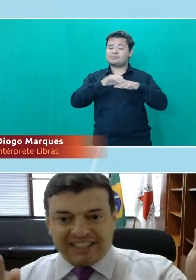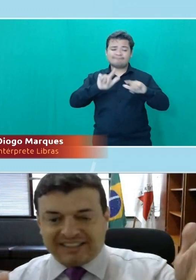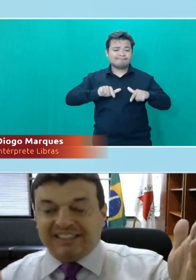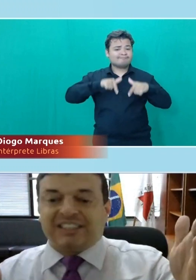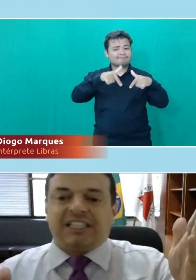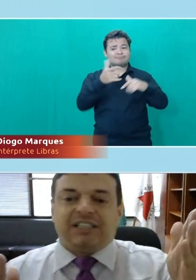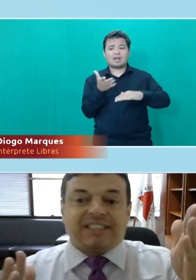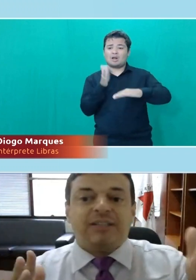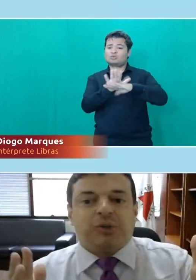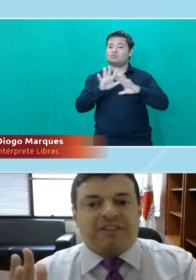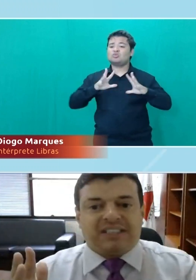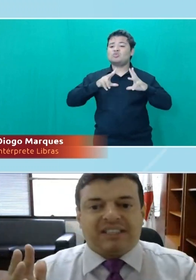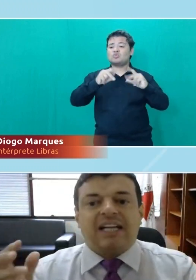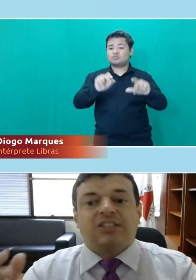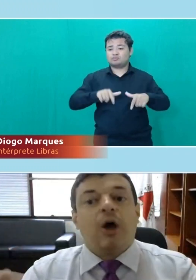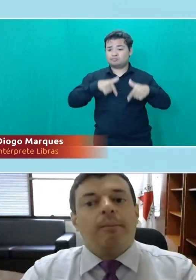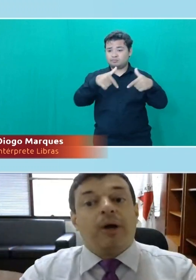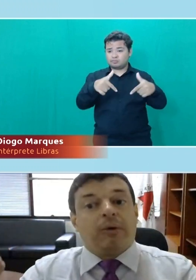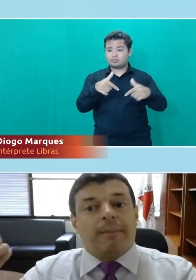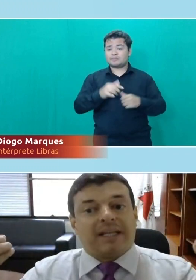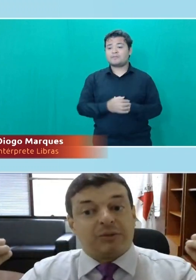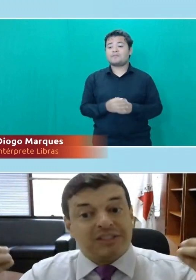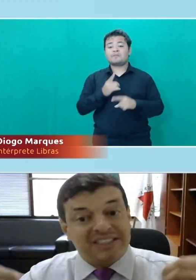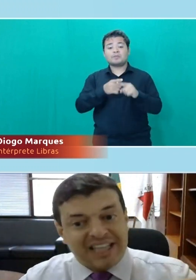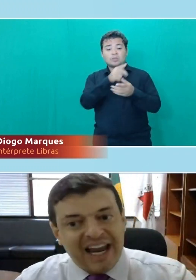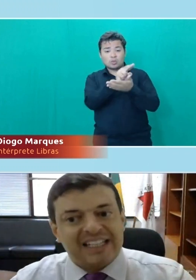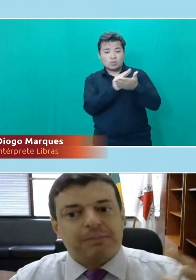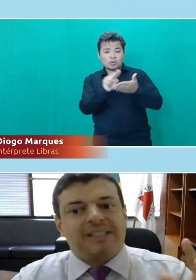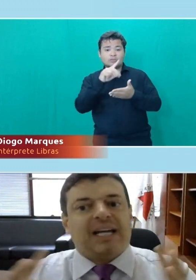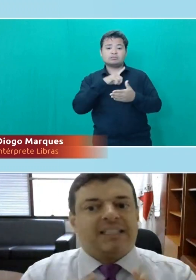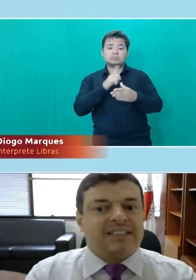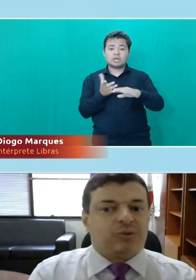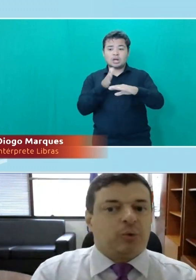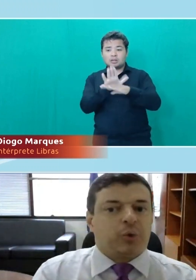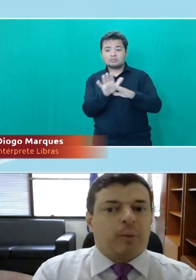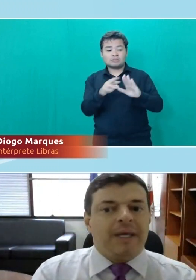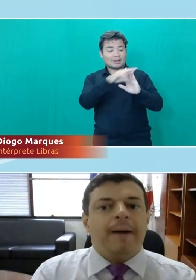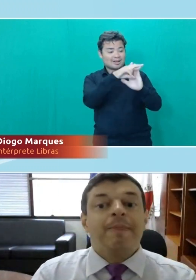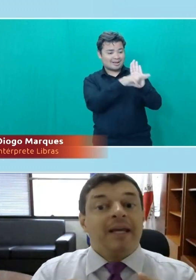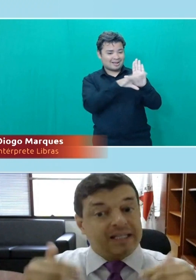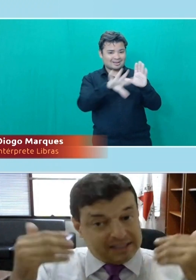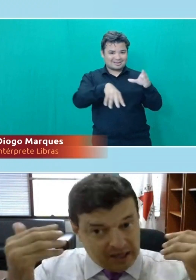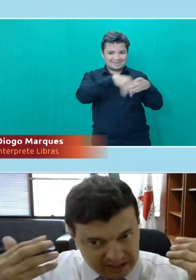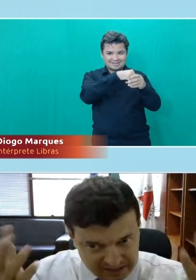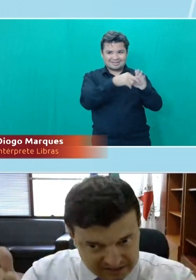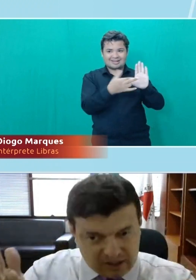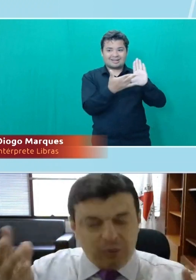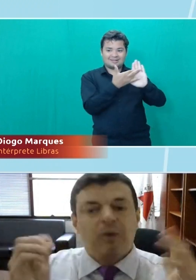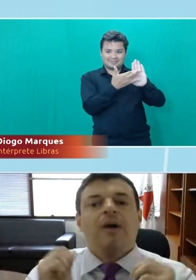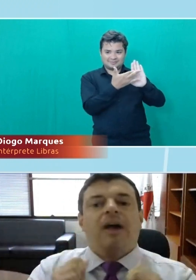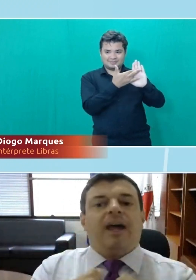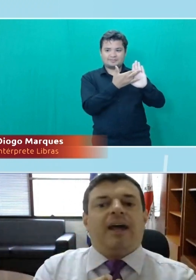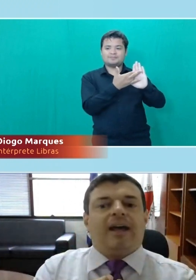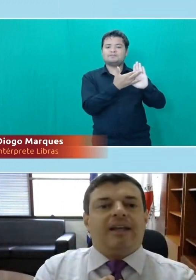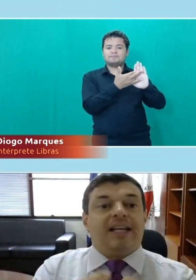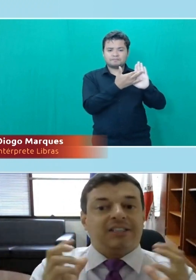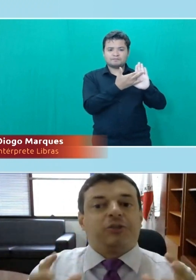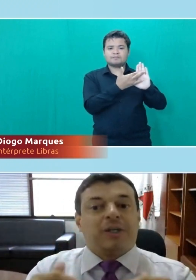Após essas iniciativas das universidades, por regulamentações internas baseadas na sua autonomia, que são